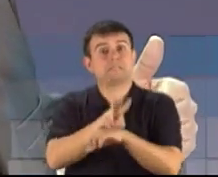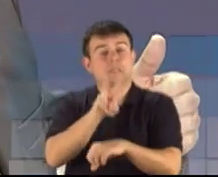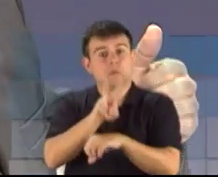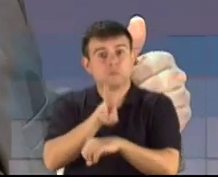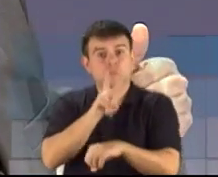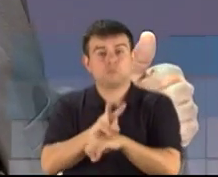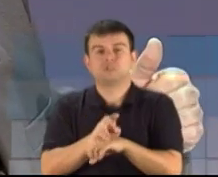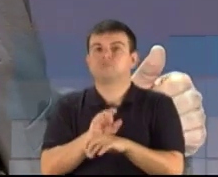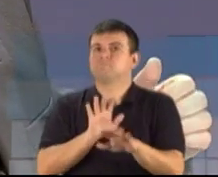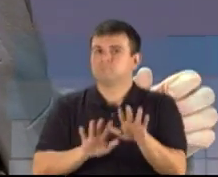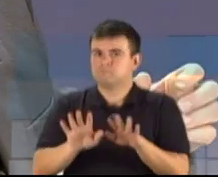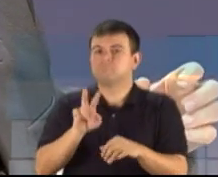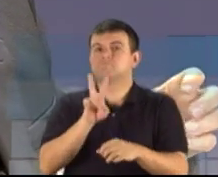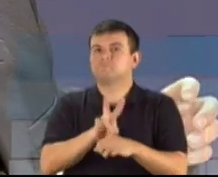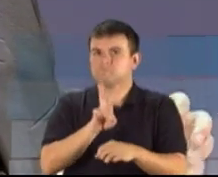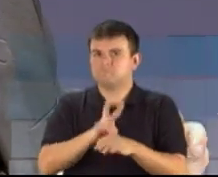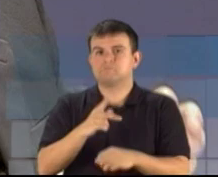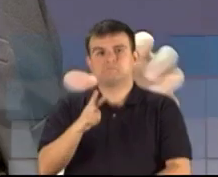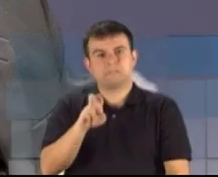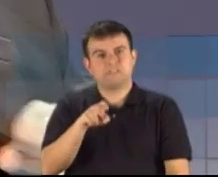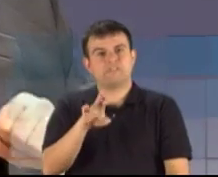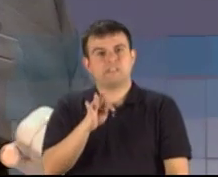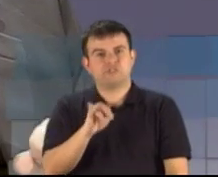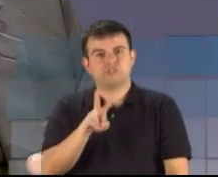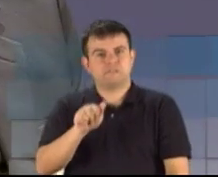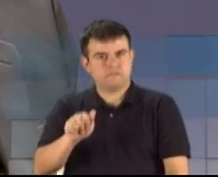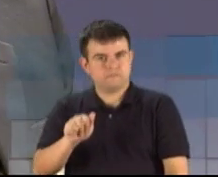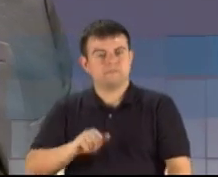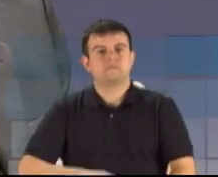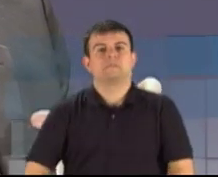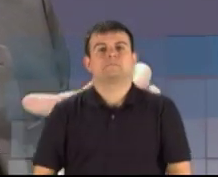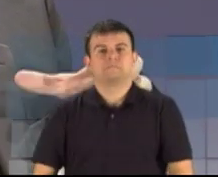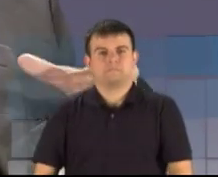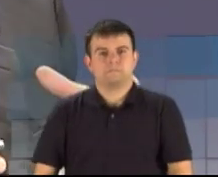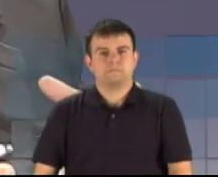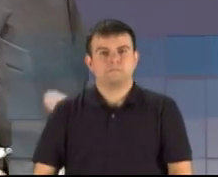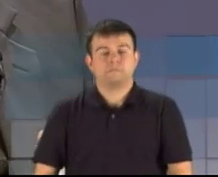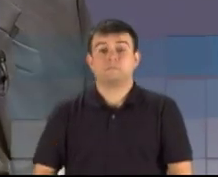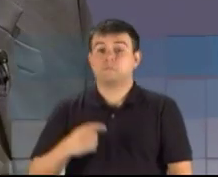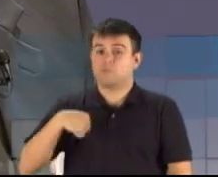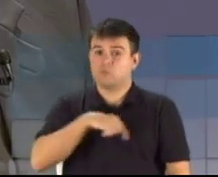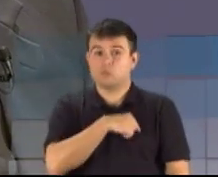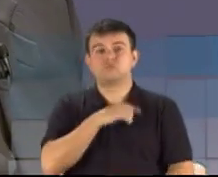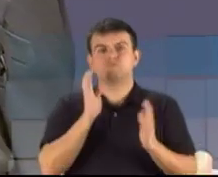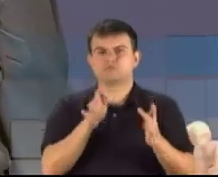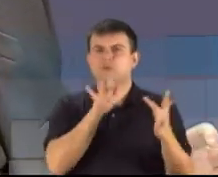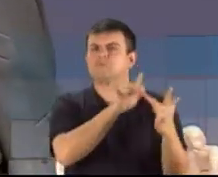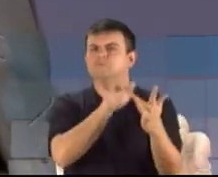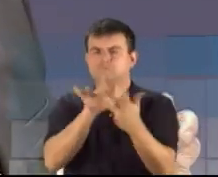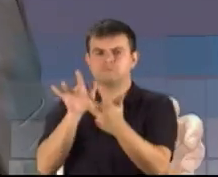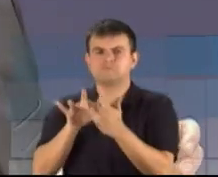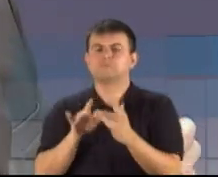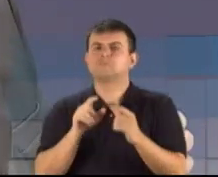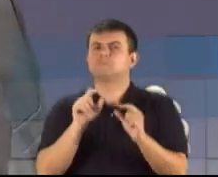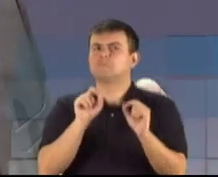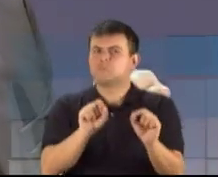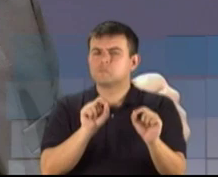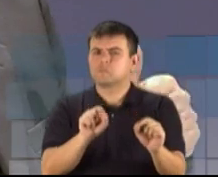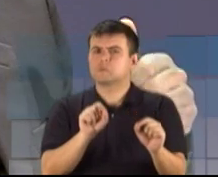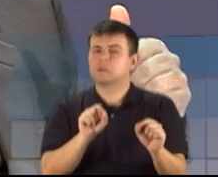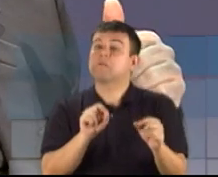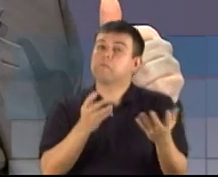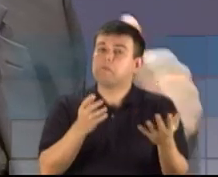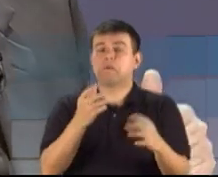de algumas organizações que nós já temos contatados, criar condições para